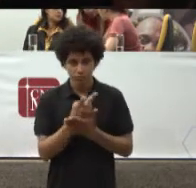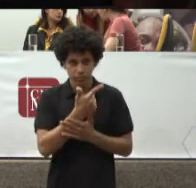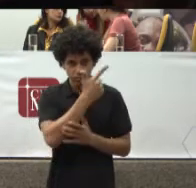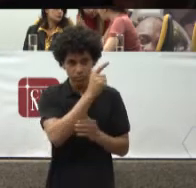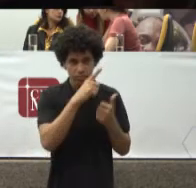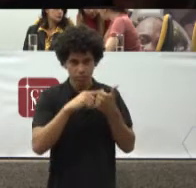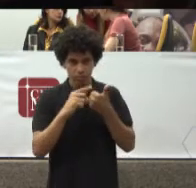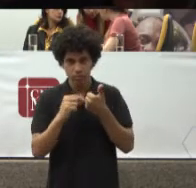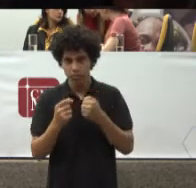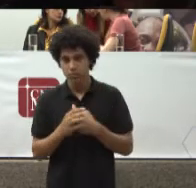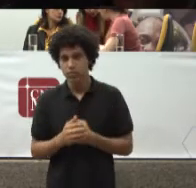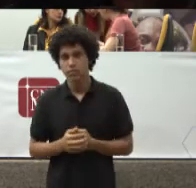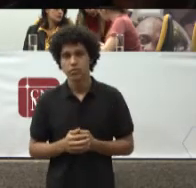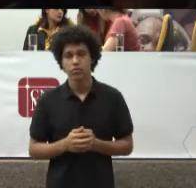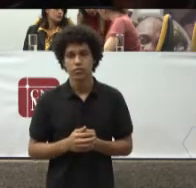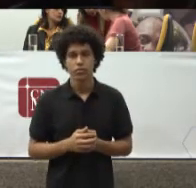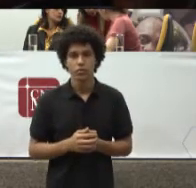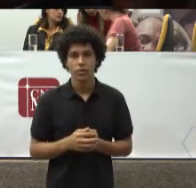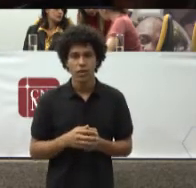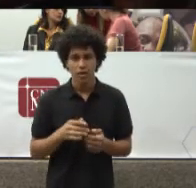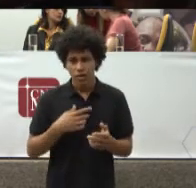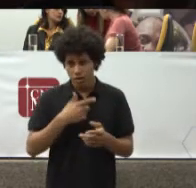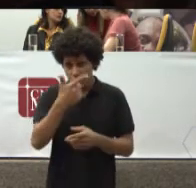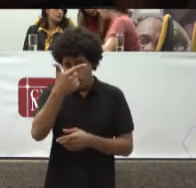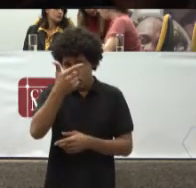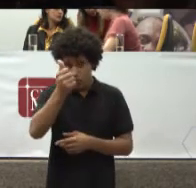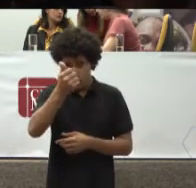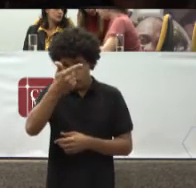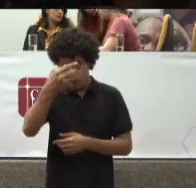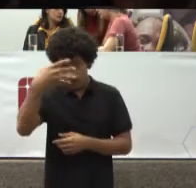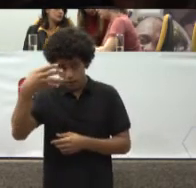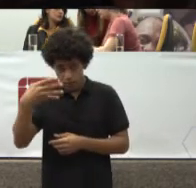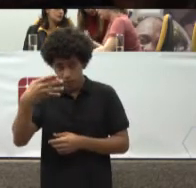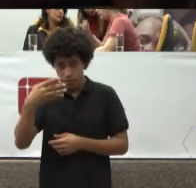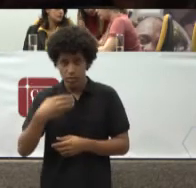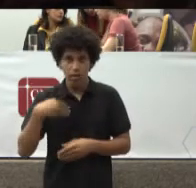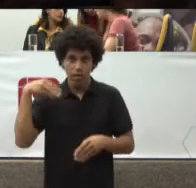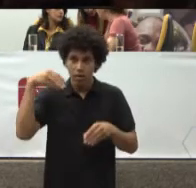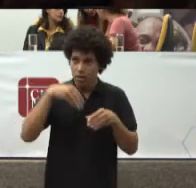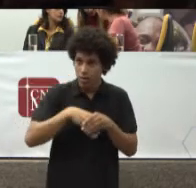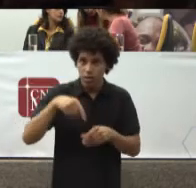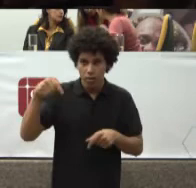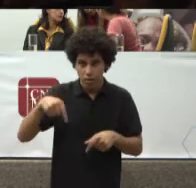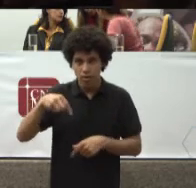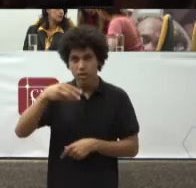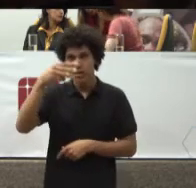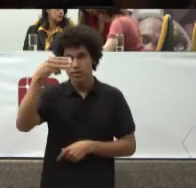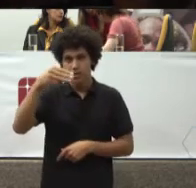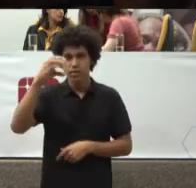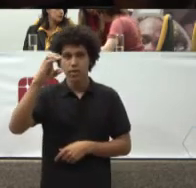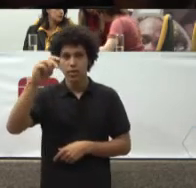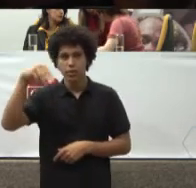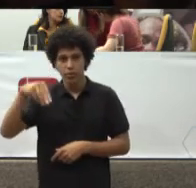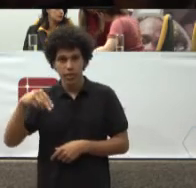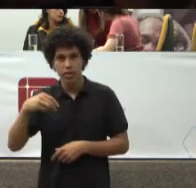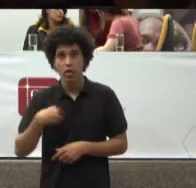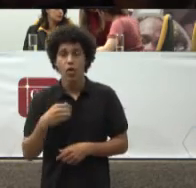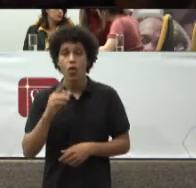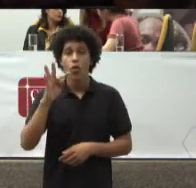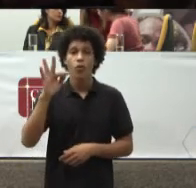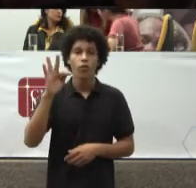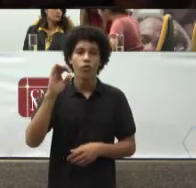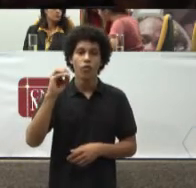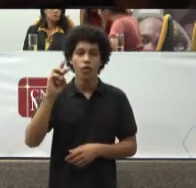Nós tivemos Em 2014 Estabelecido Aqui no CNMP O Fórum Nacional De